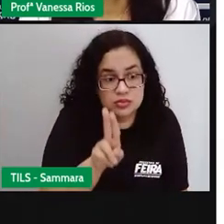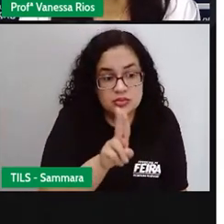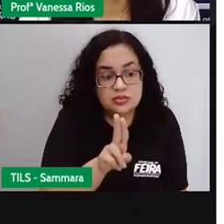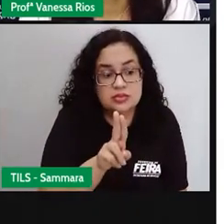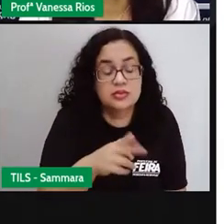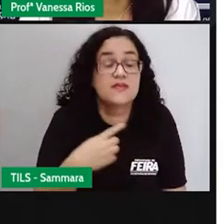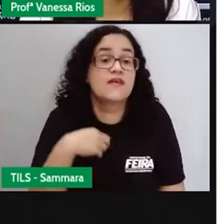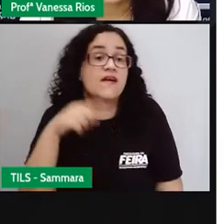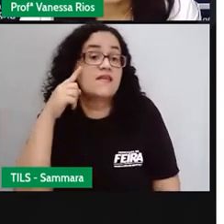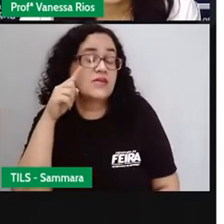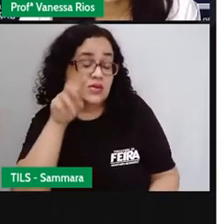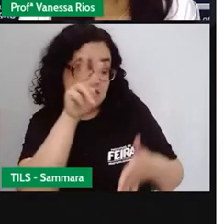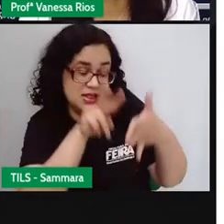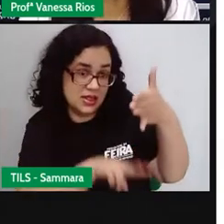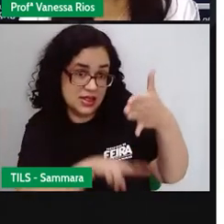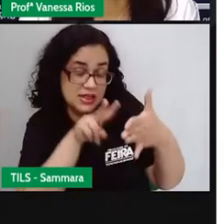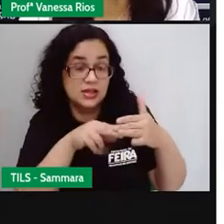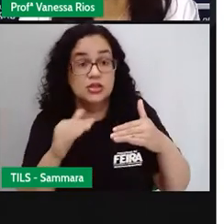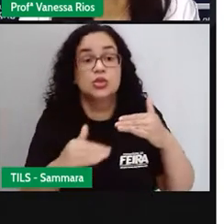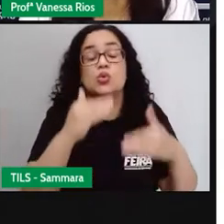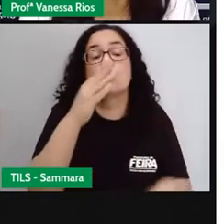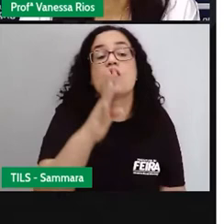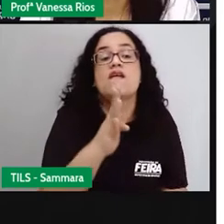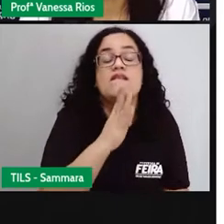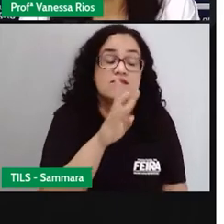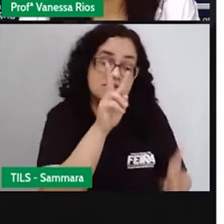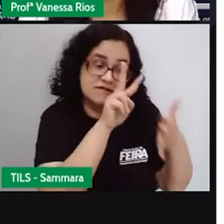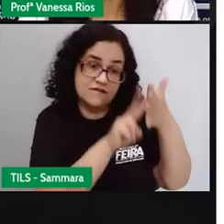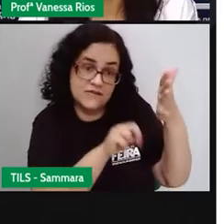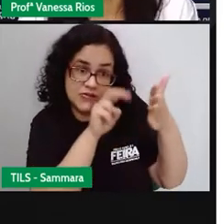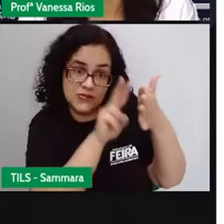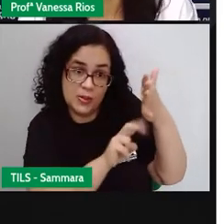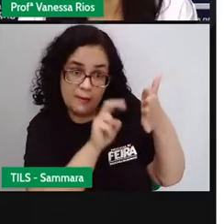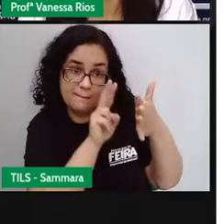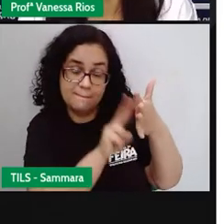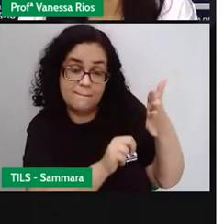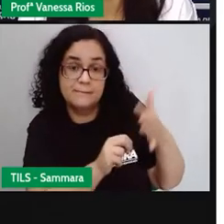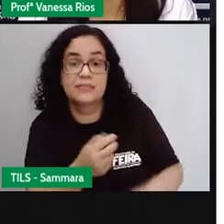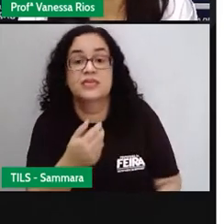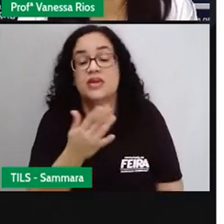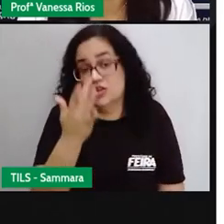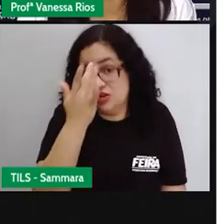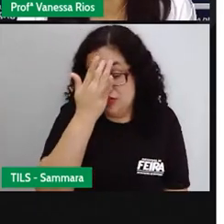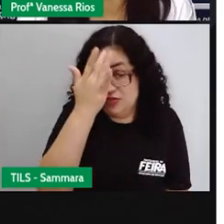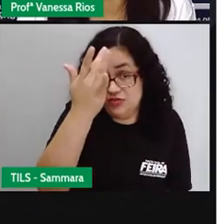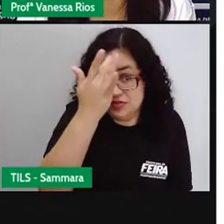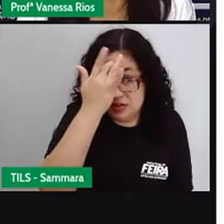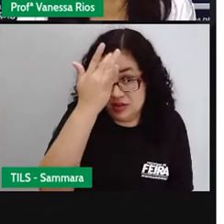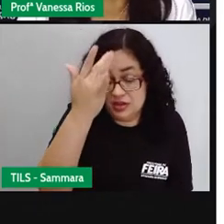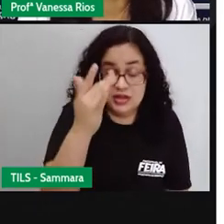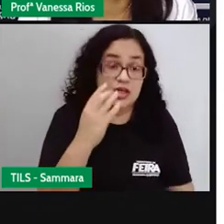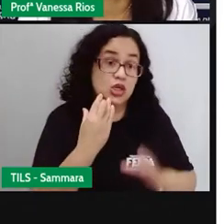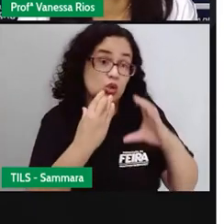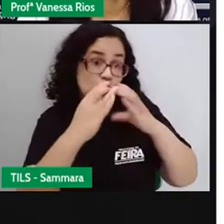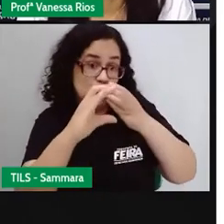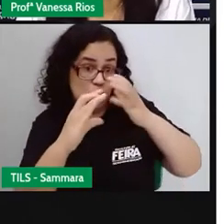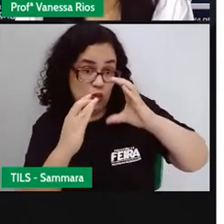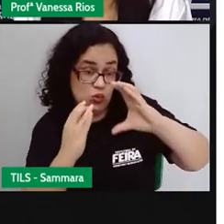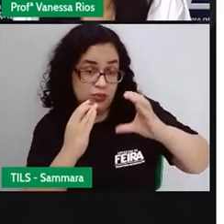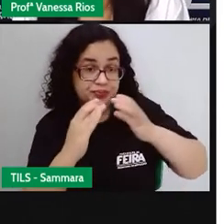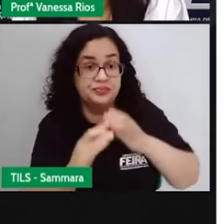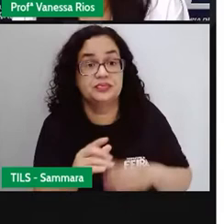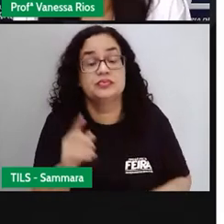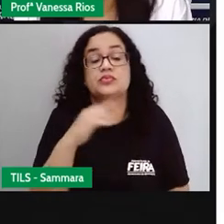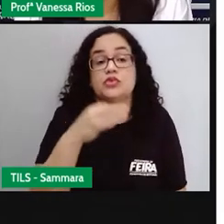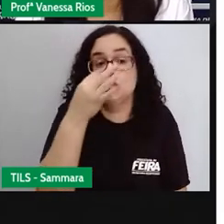O fato de você ler vai ampliar o seu vocabulário e você vai ter muito mais facilidade em se comunicar, seja